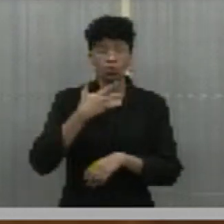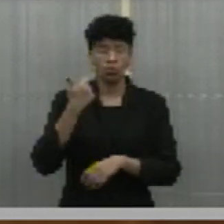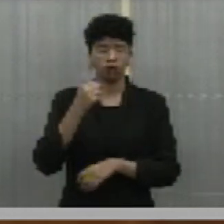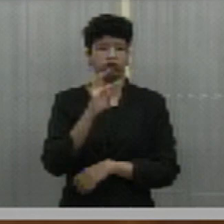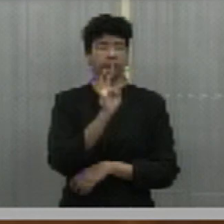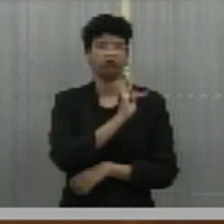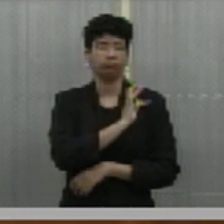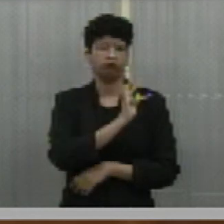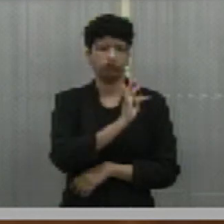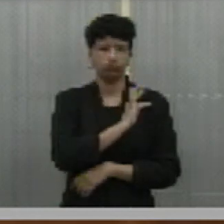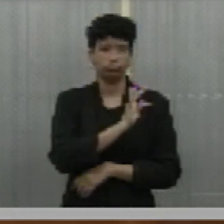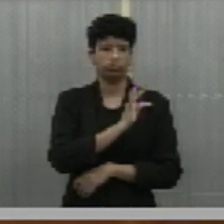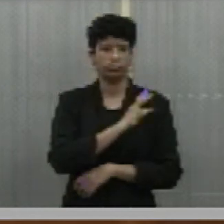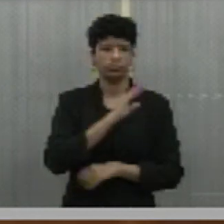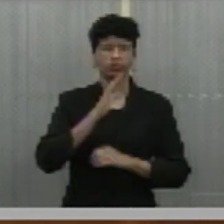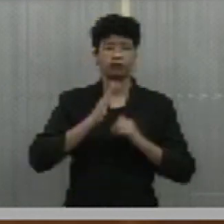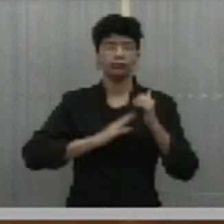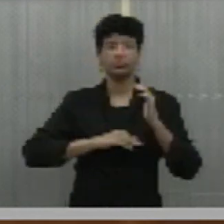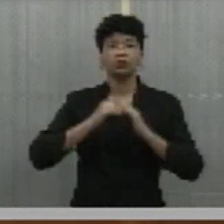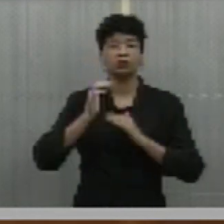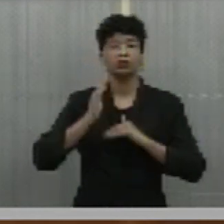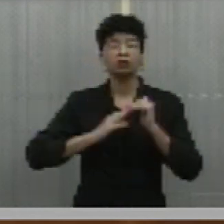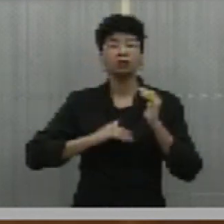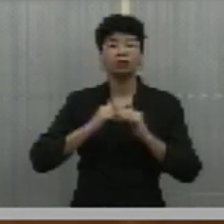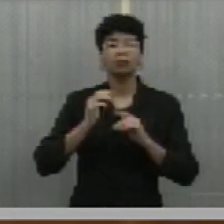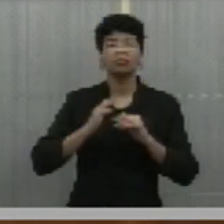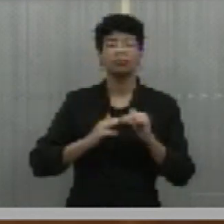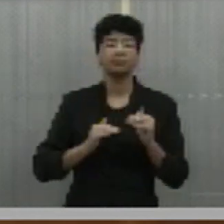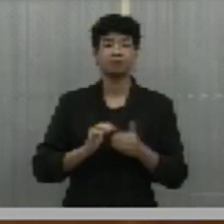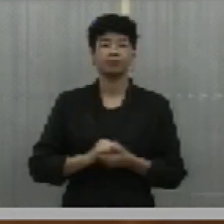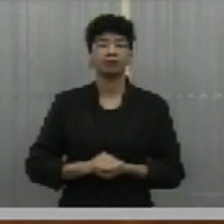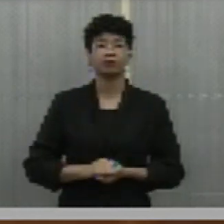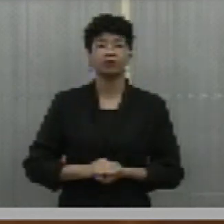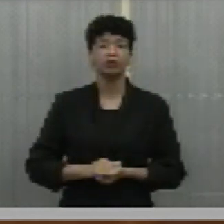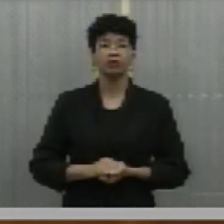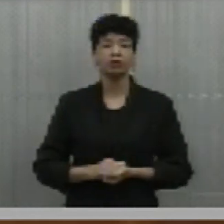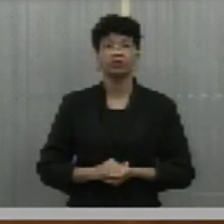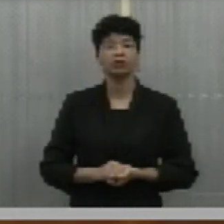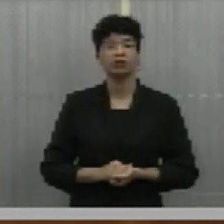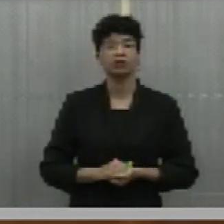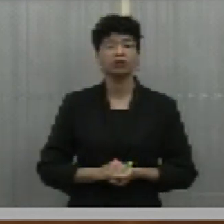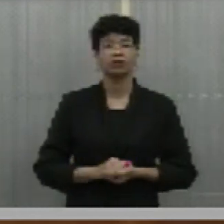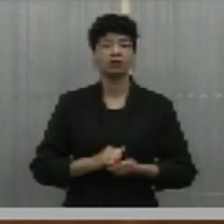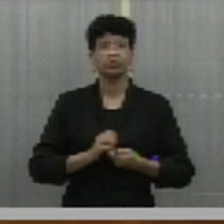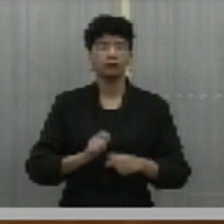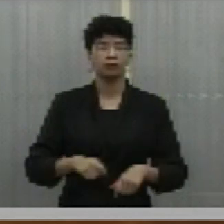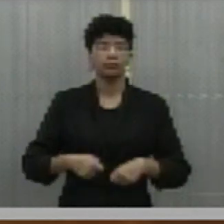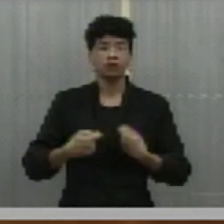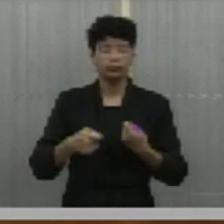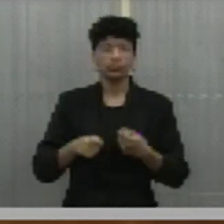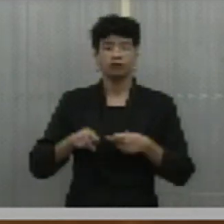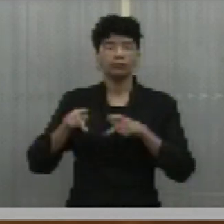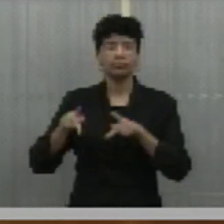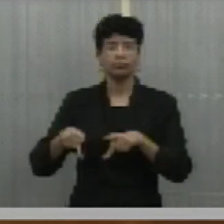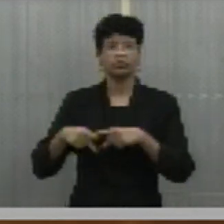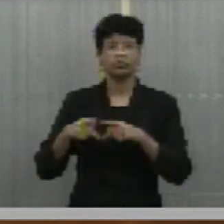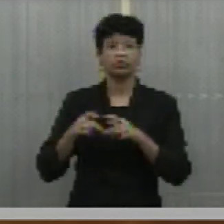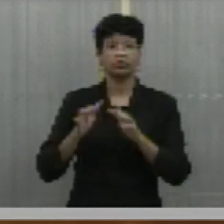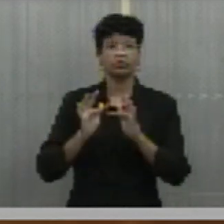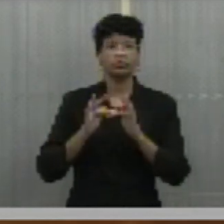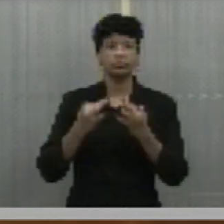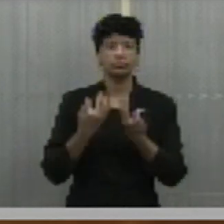técnica e educação profissionalizante, bem como oferecer à agricultura familiar soluções